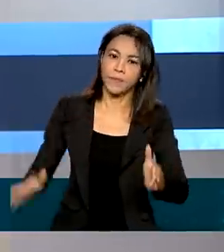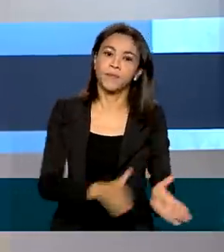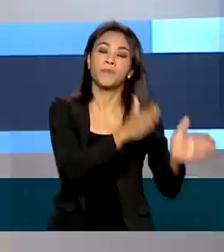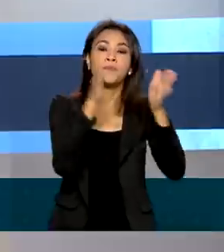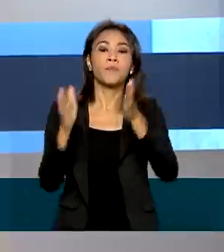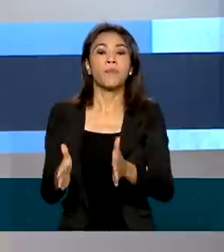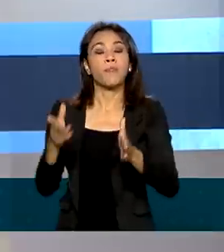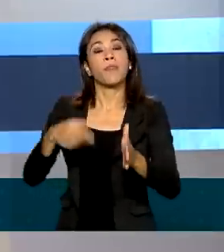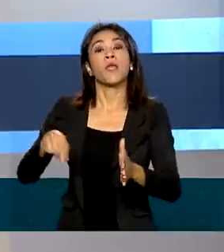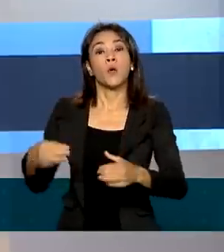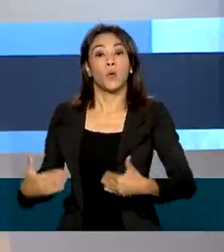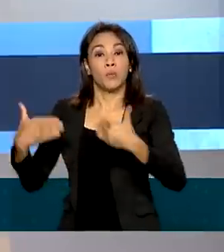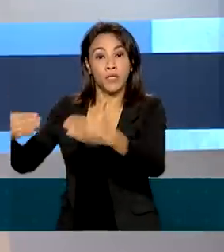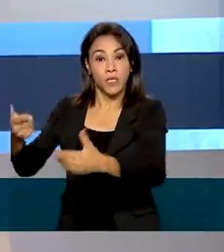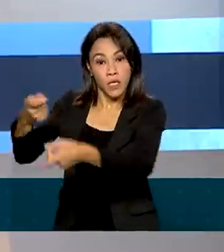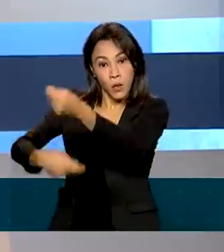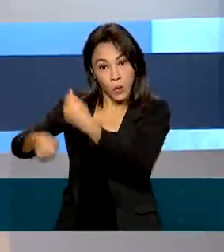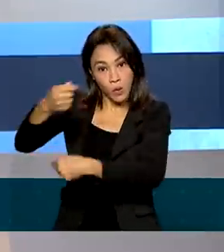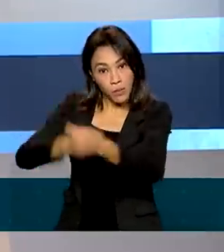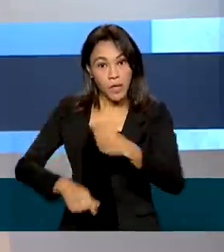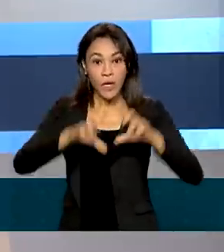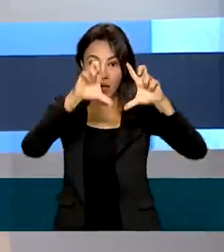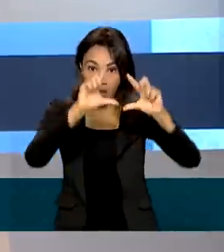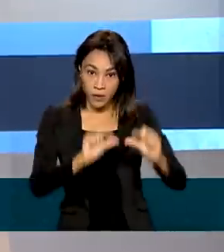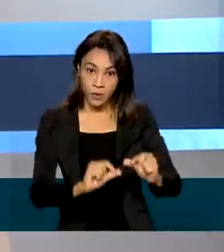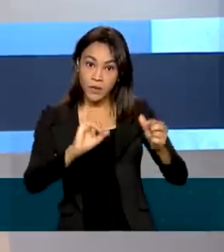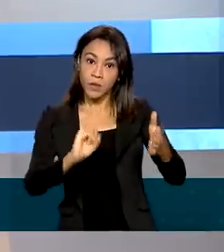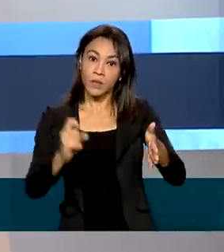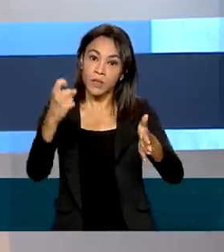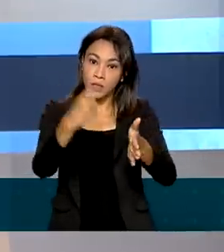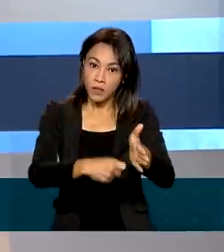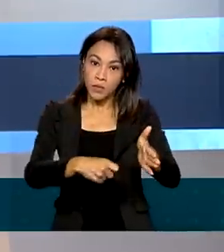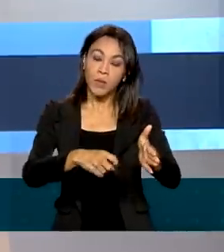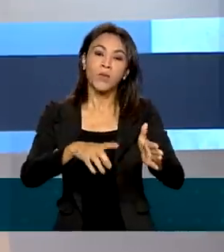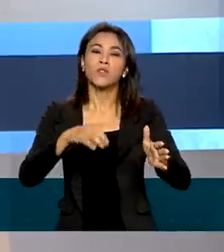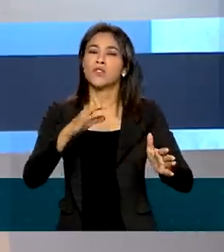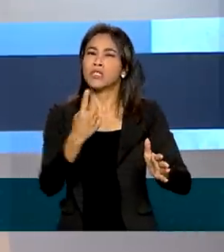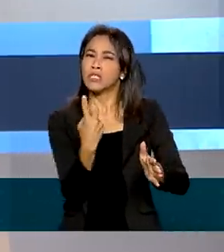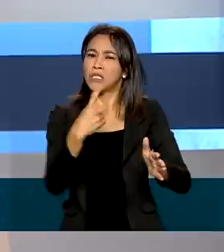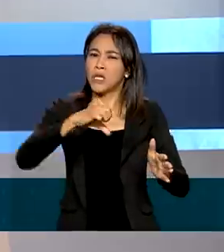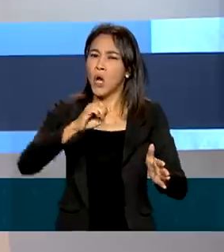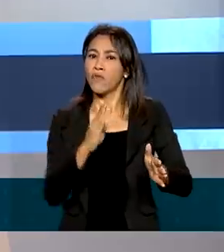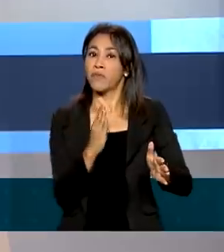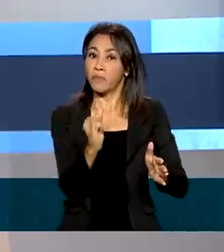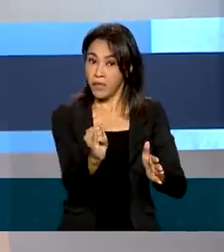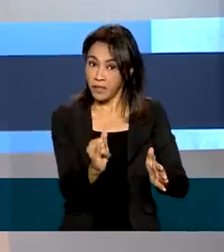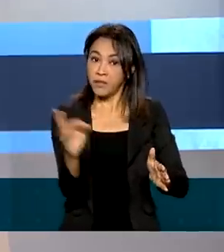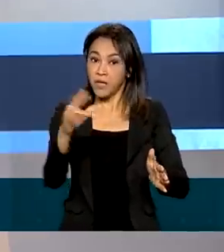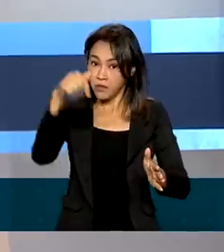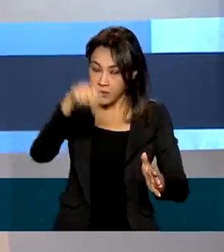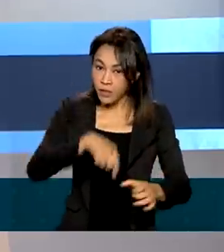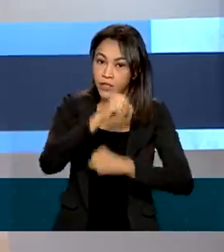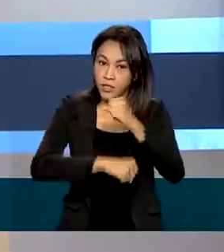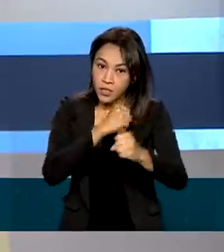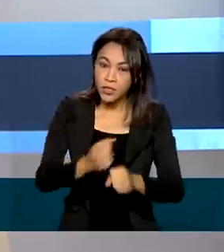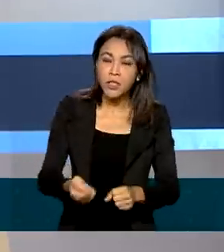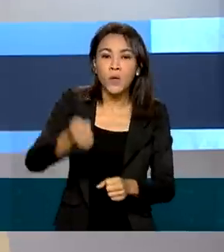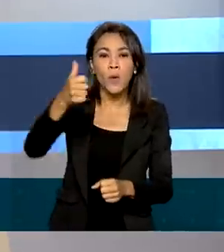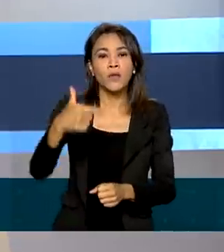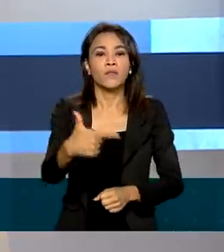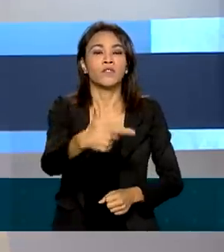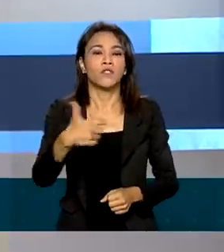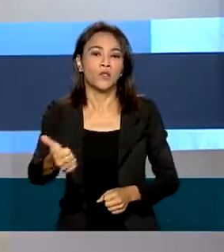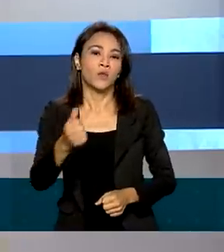Ministério da Economia calcula uma diminuição da carga tributária de mais de R 19 bilhões para este ano e de quase R$ 21